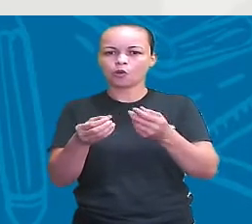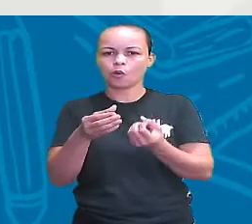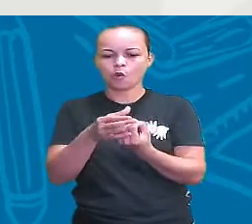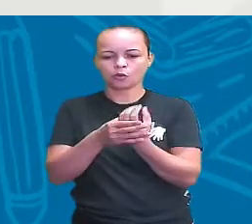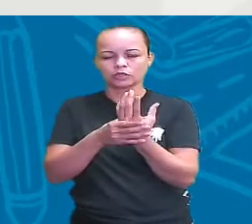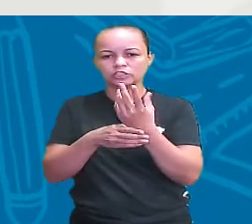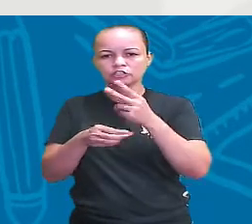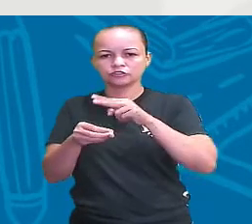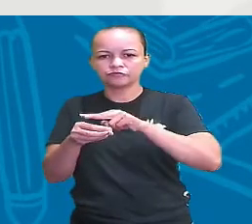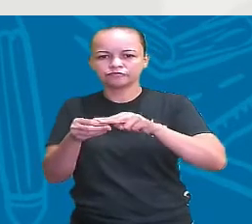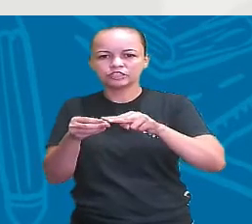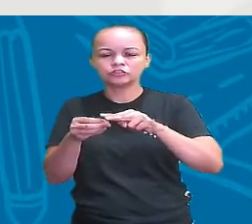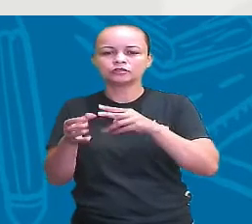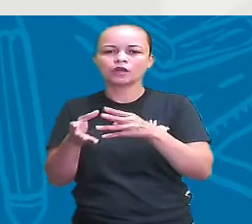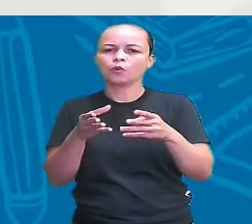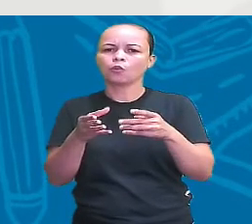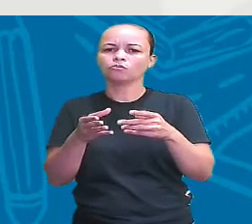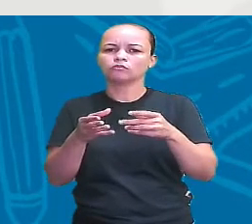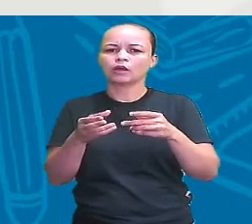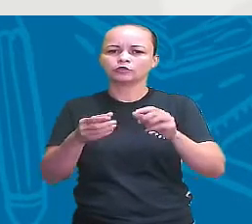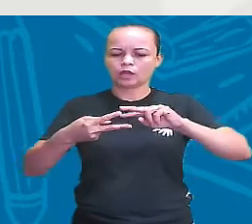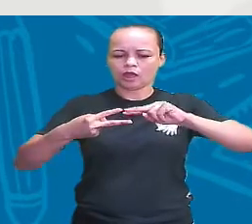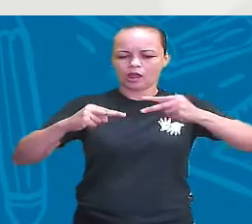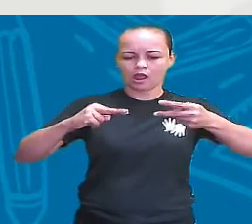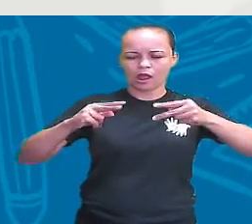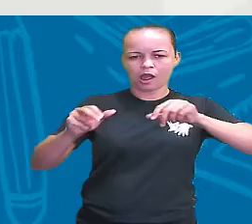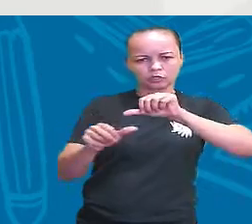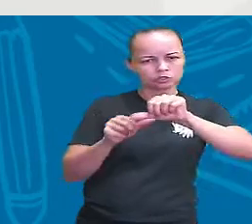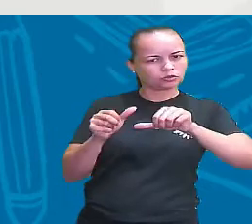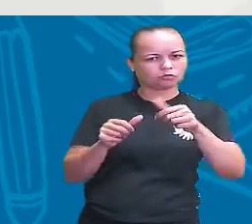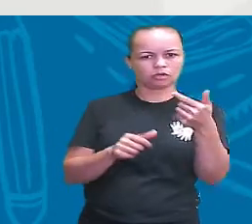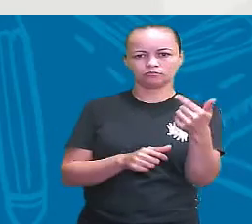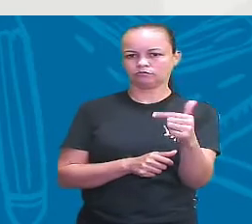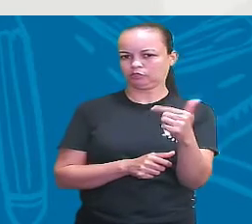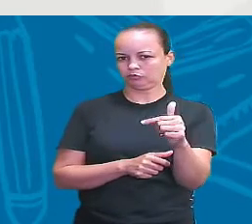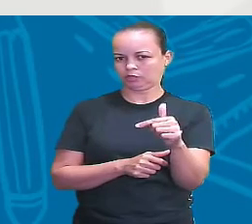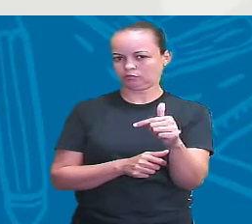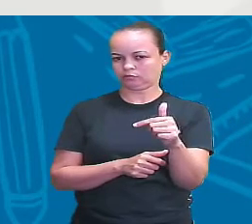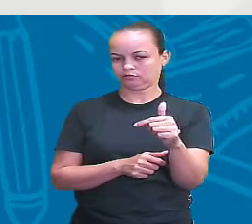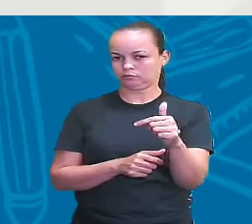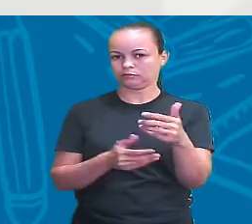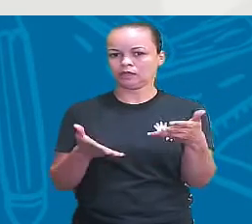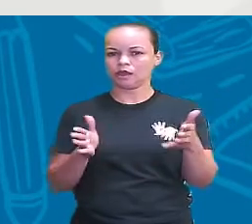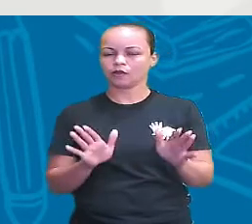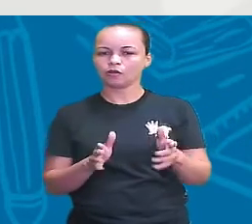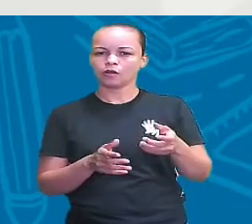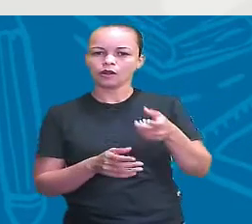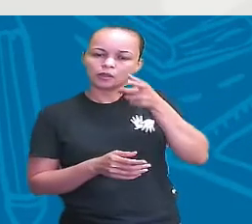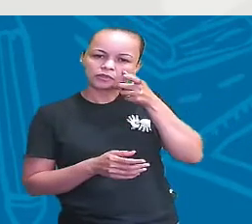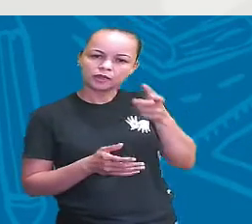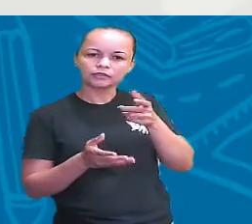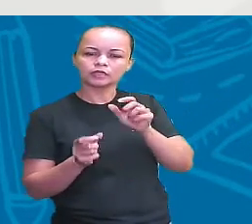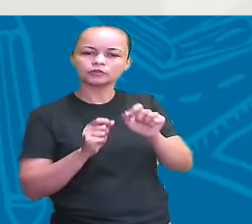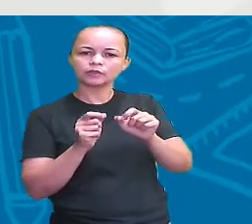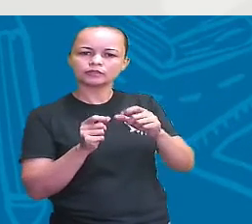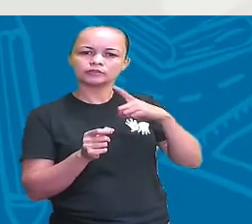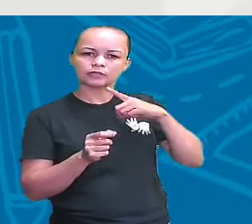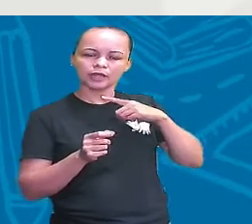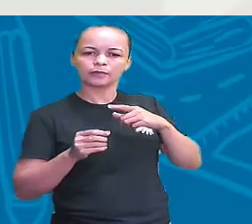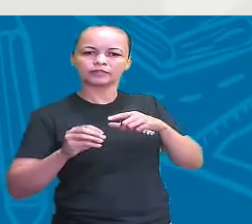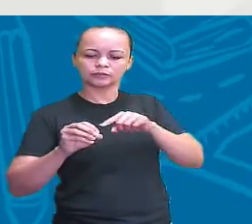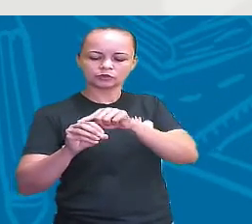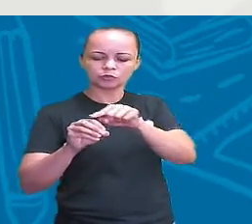onde não vai ter a troca de material genético. Agora que é interessante, tem a participação do gameta